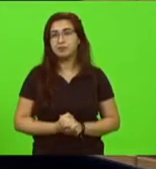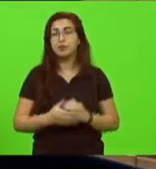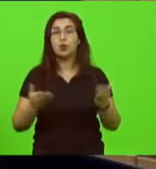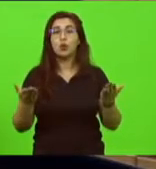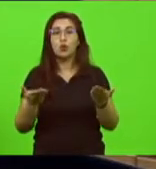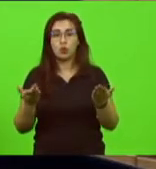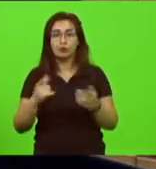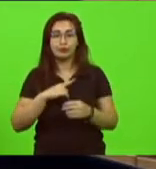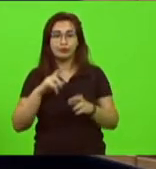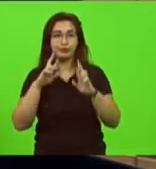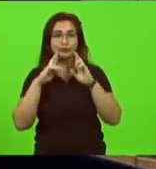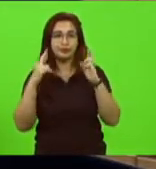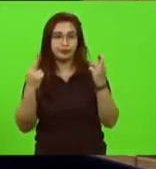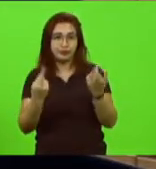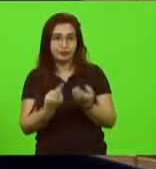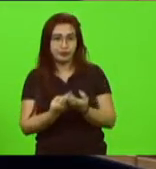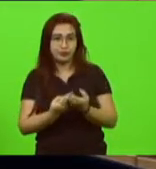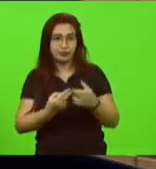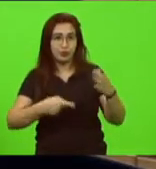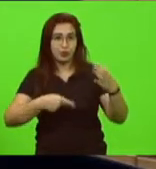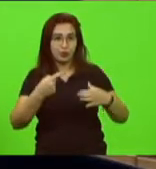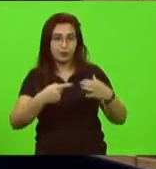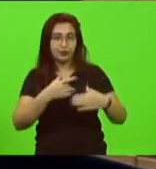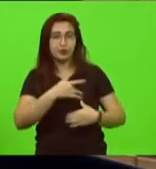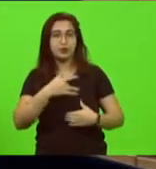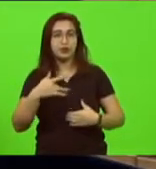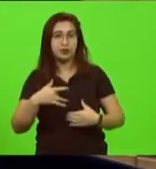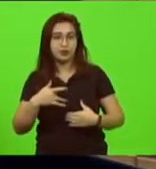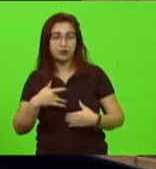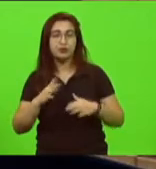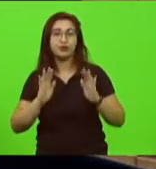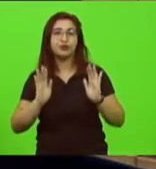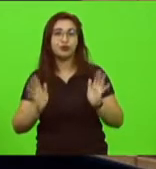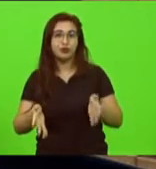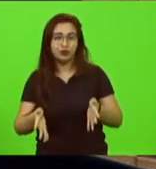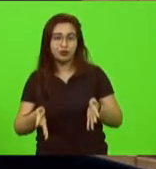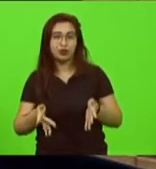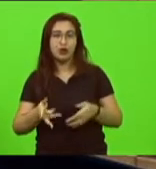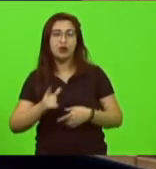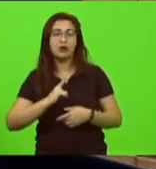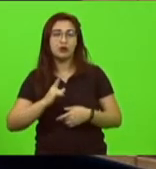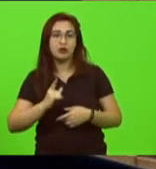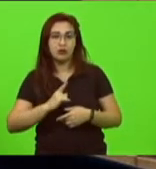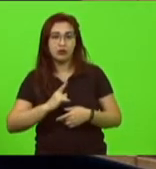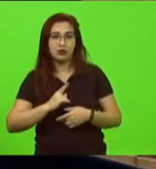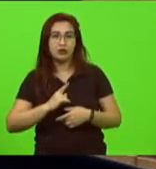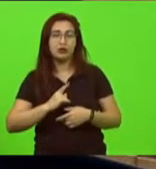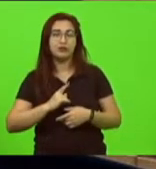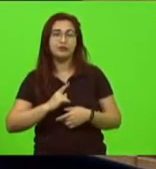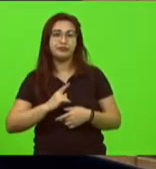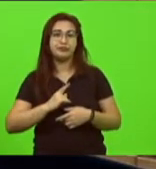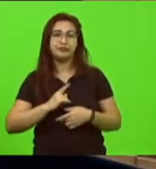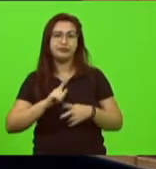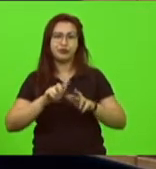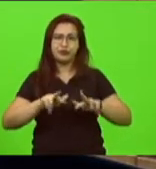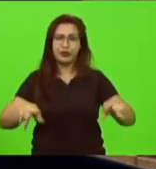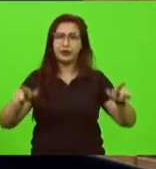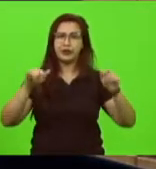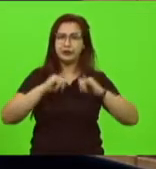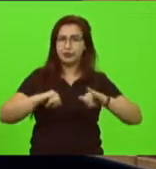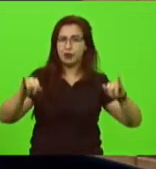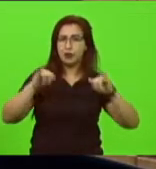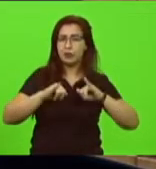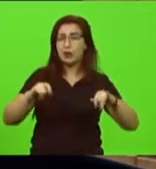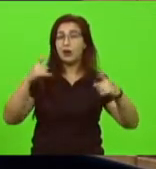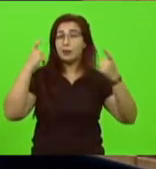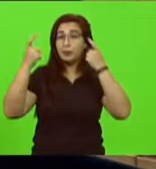da Comissão de Saúde já está repercutida aí nos órgãos de comunicação estadual inclusive as preocupações que